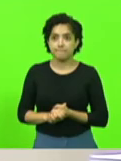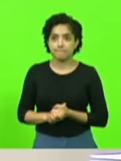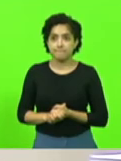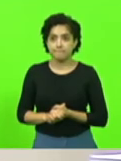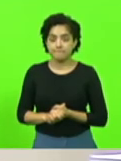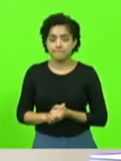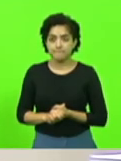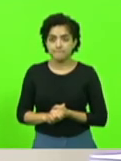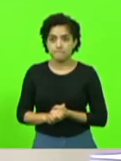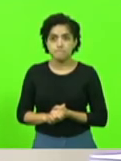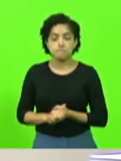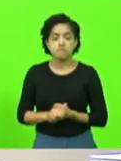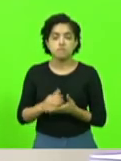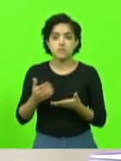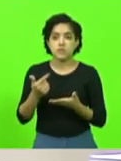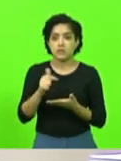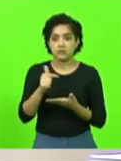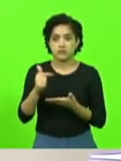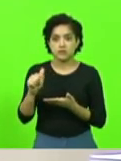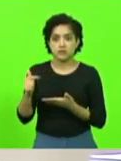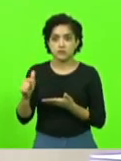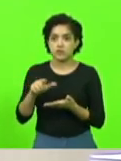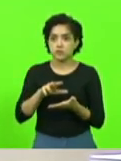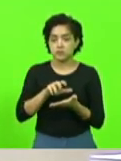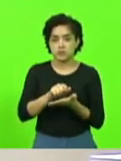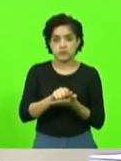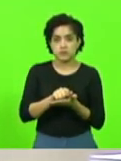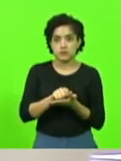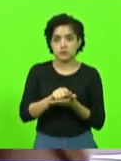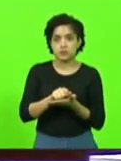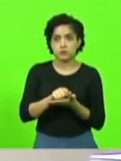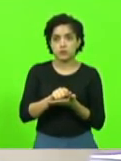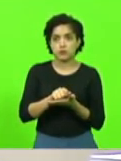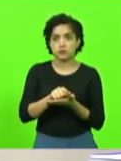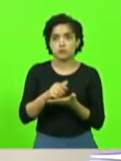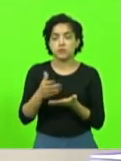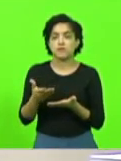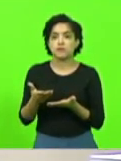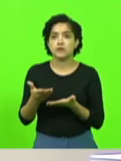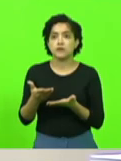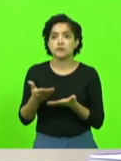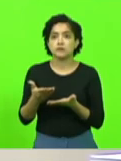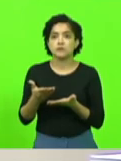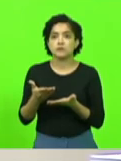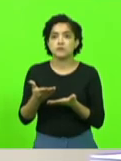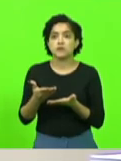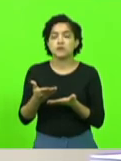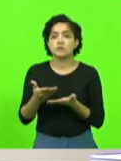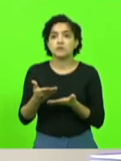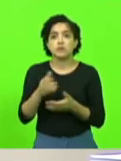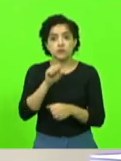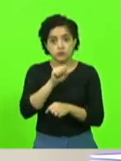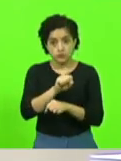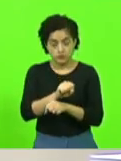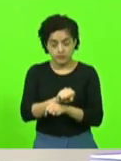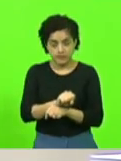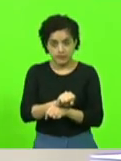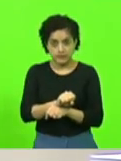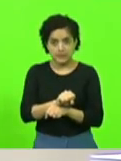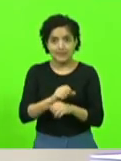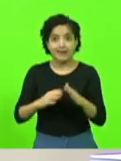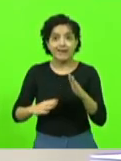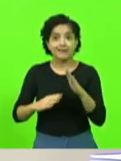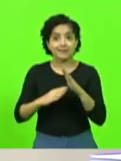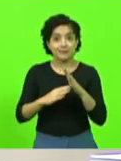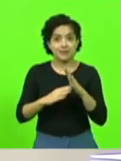Não havendo nenhum deputado que fará uso da palavra, essa presidência suspende a sessão até às 15